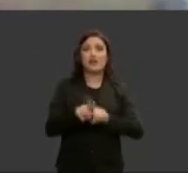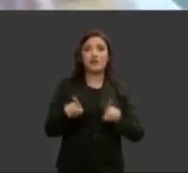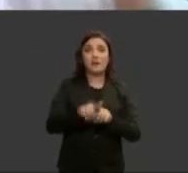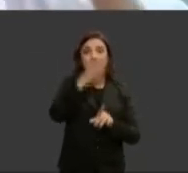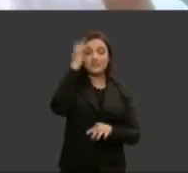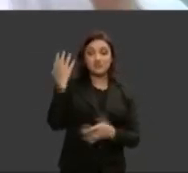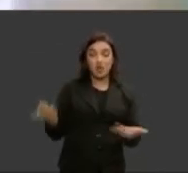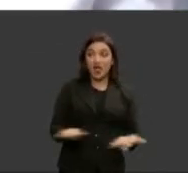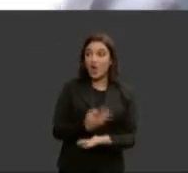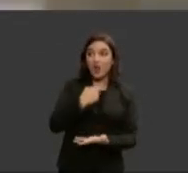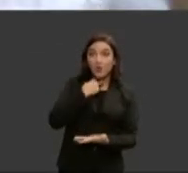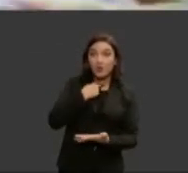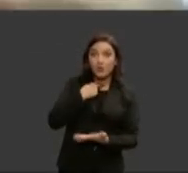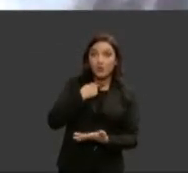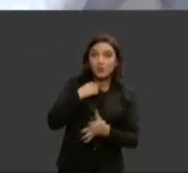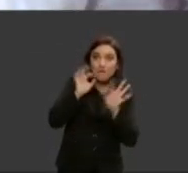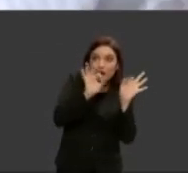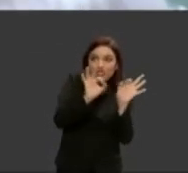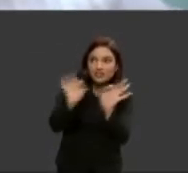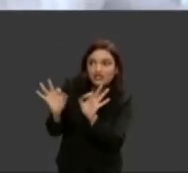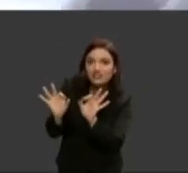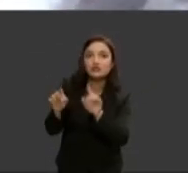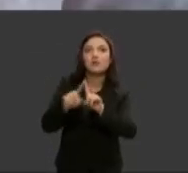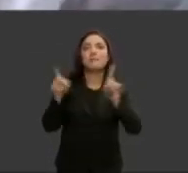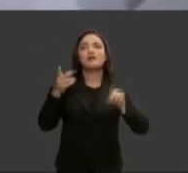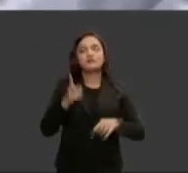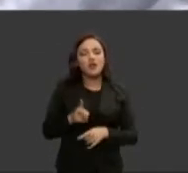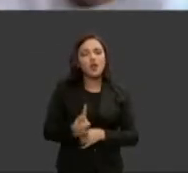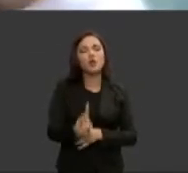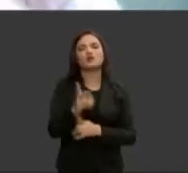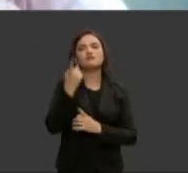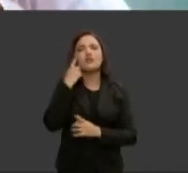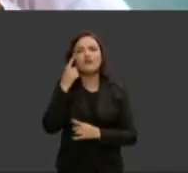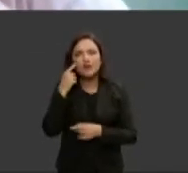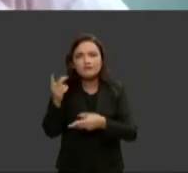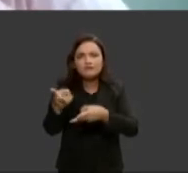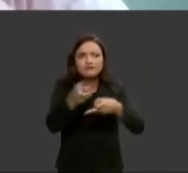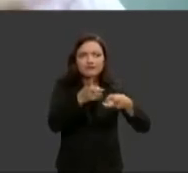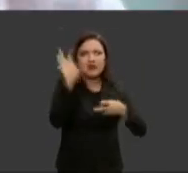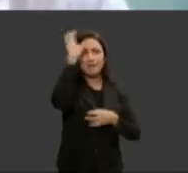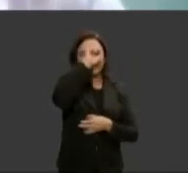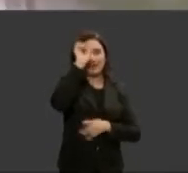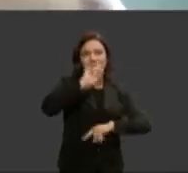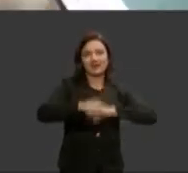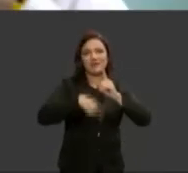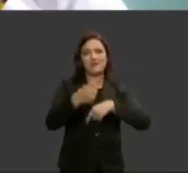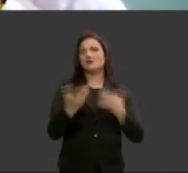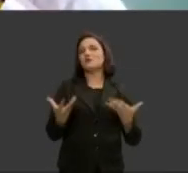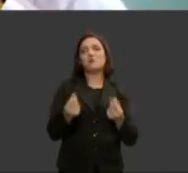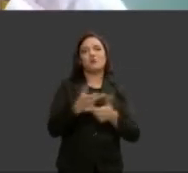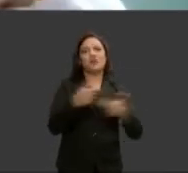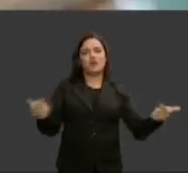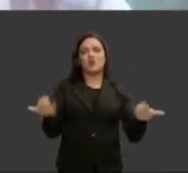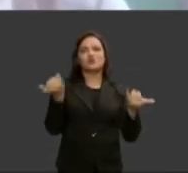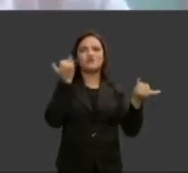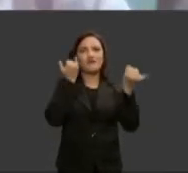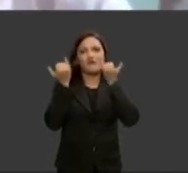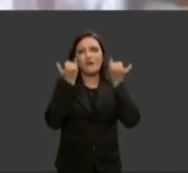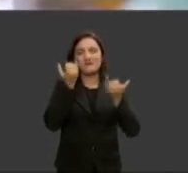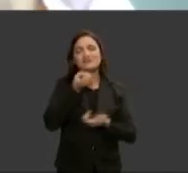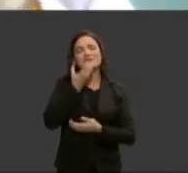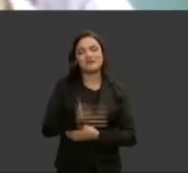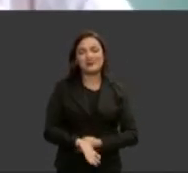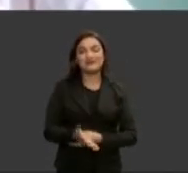não pode agora nesse horário nos assistir continuar e ver isso depois quanta coisa quantas informações mas